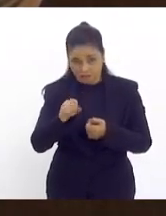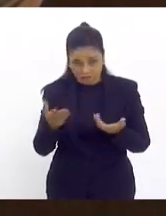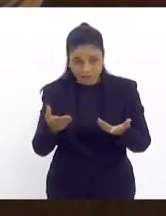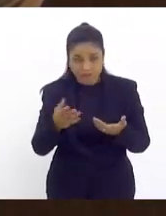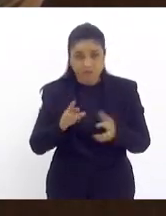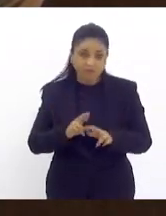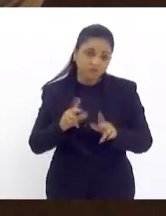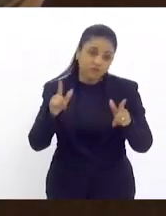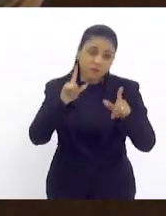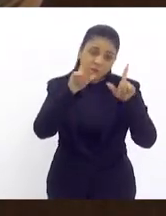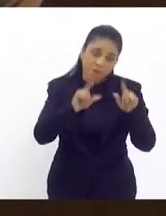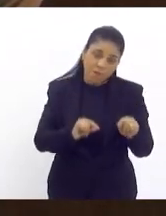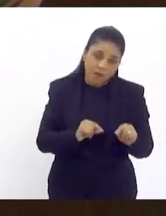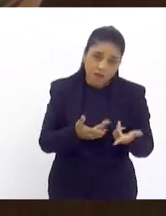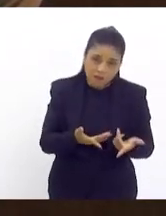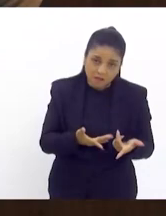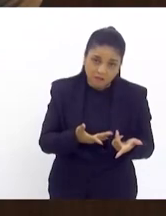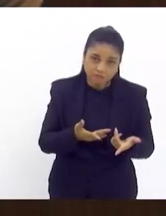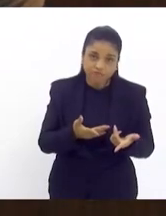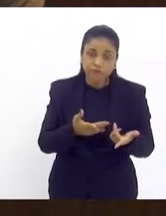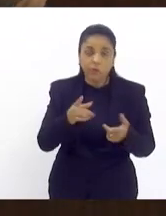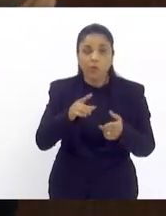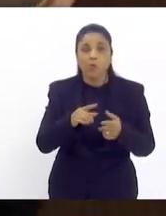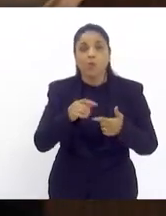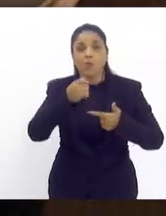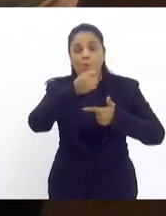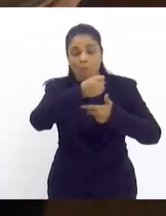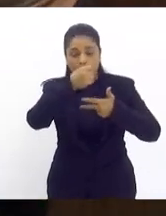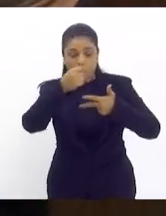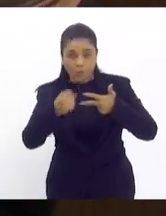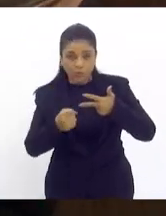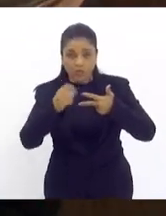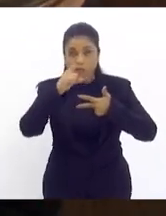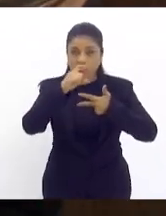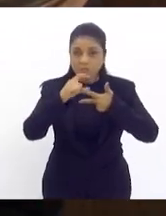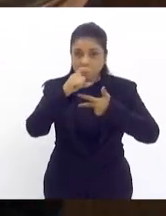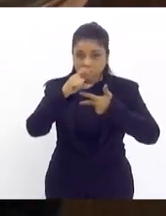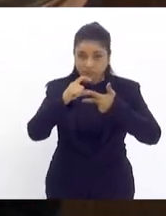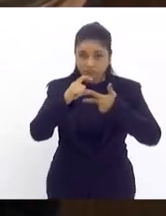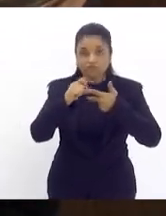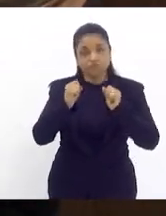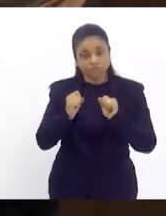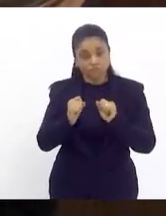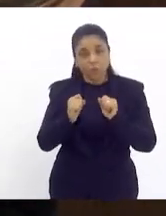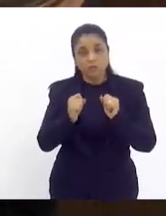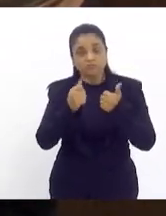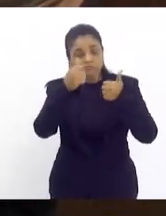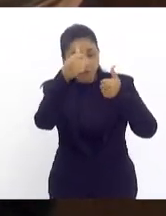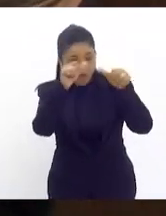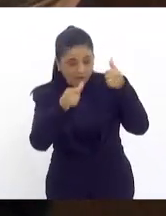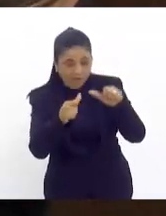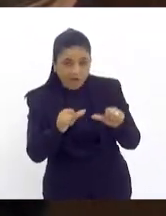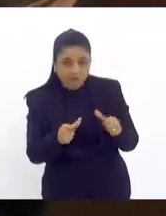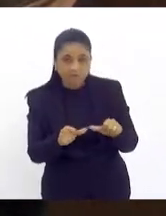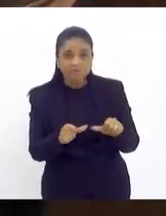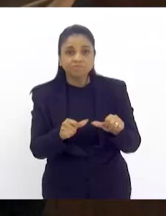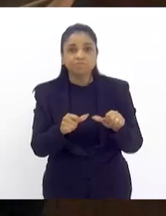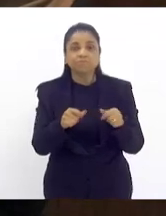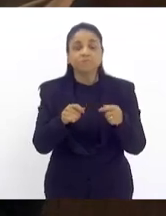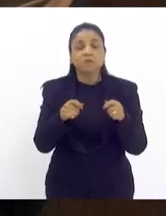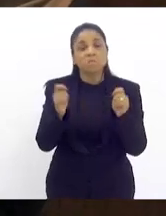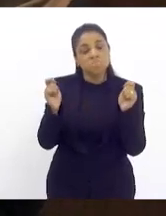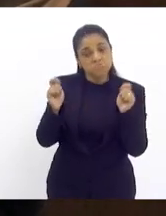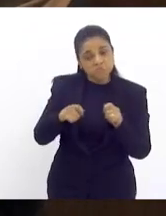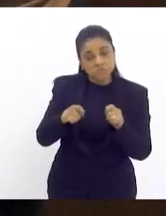executivo pode remanejar então eu queria dar ênfase porque a gente tem que estar preparado para o que